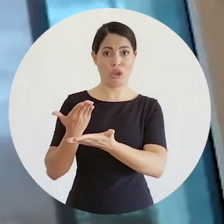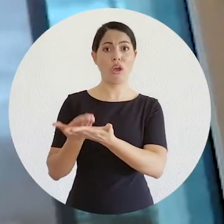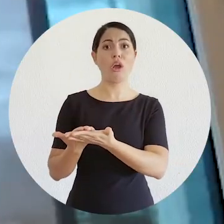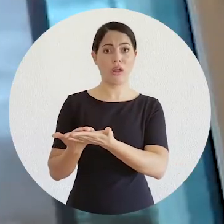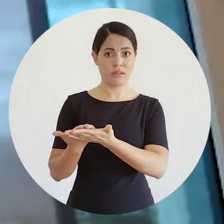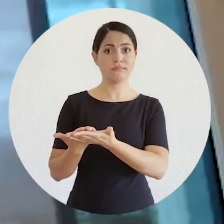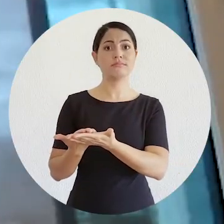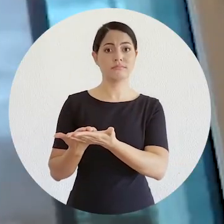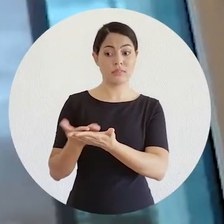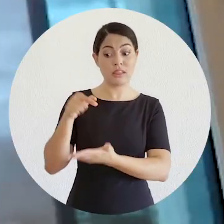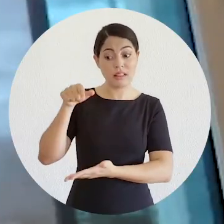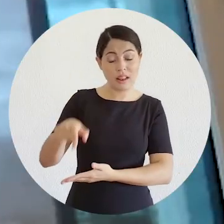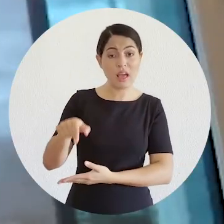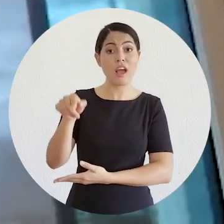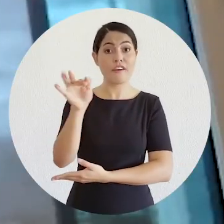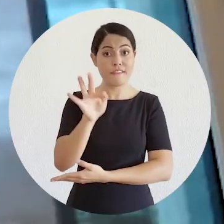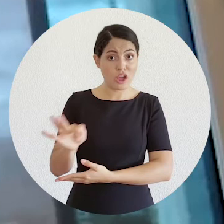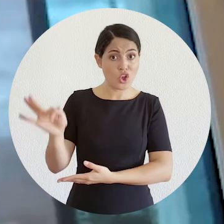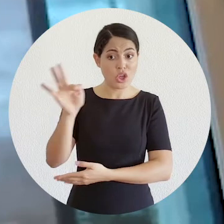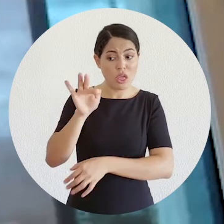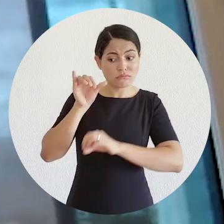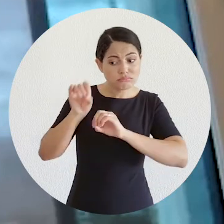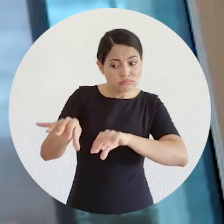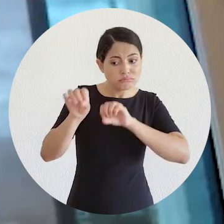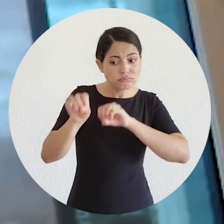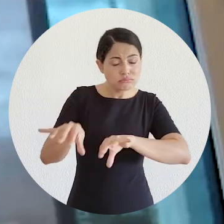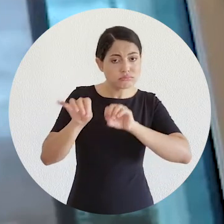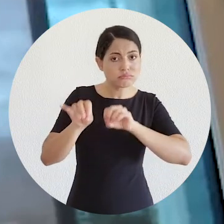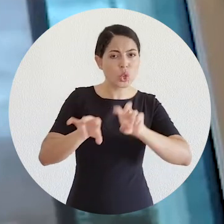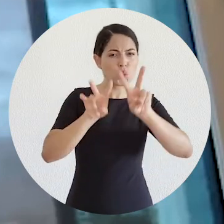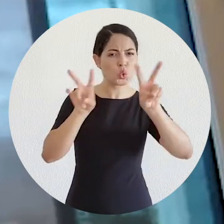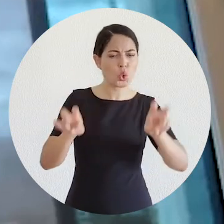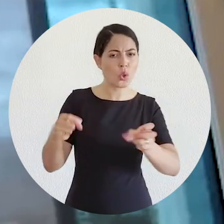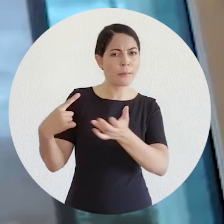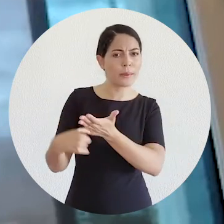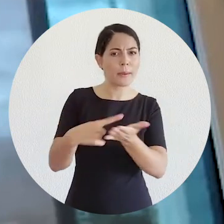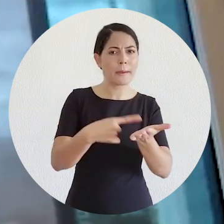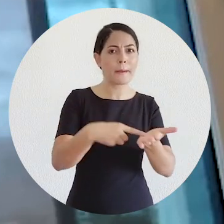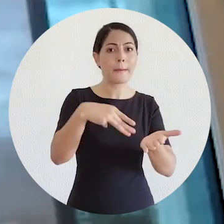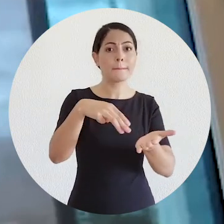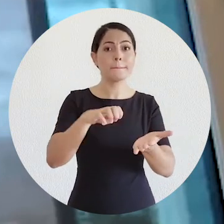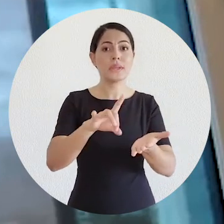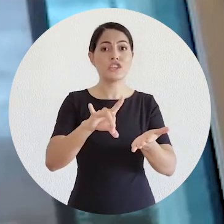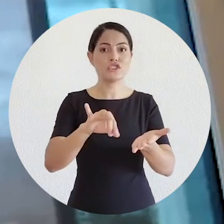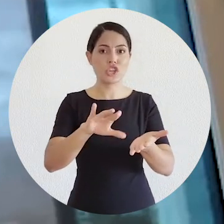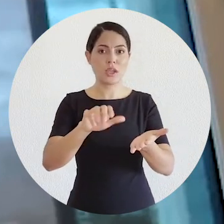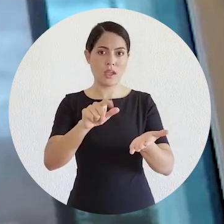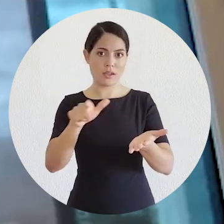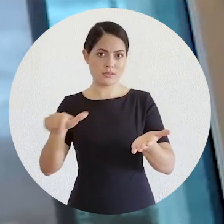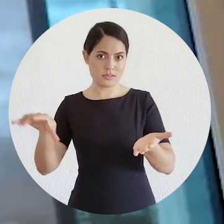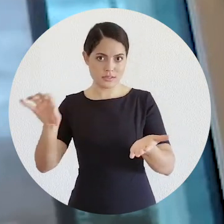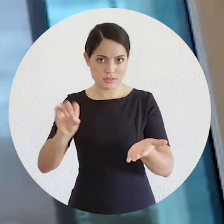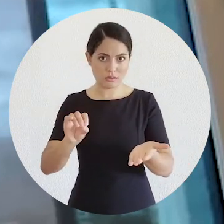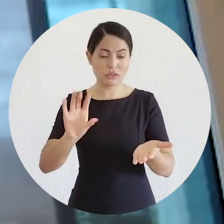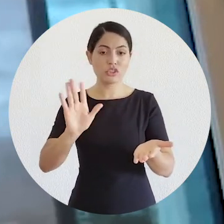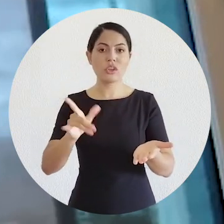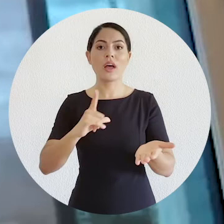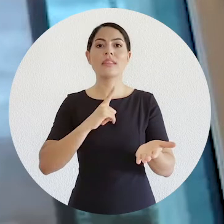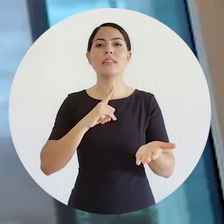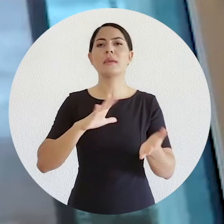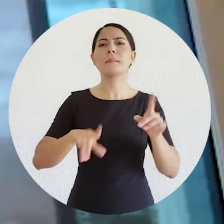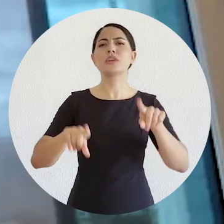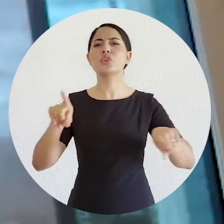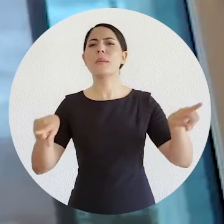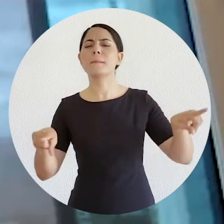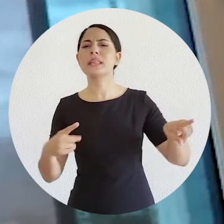também que haja essa especialização. Entendo que os advogados, com mais de